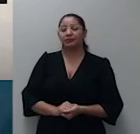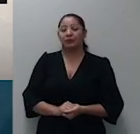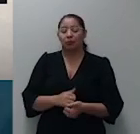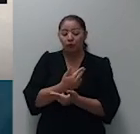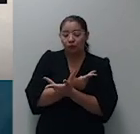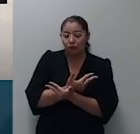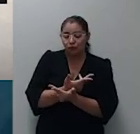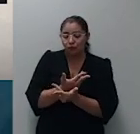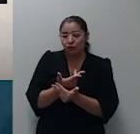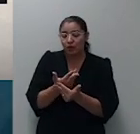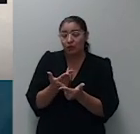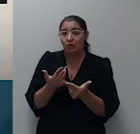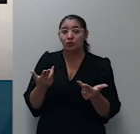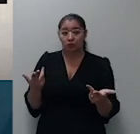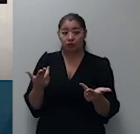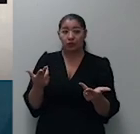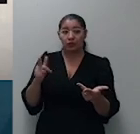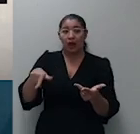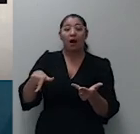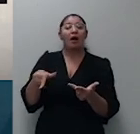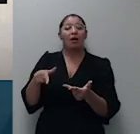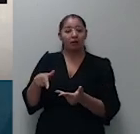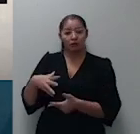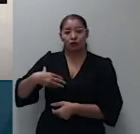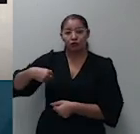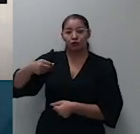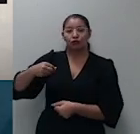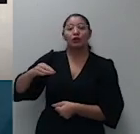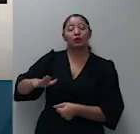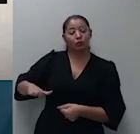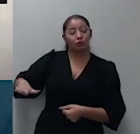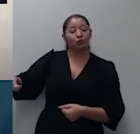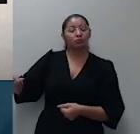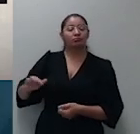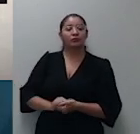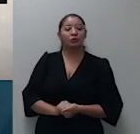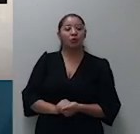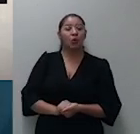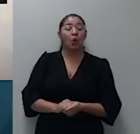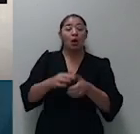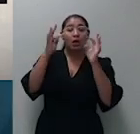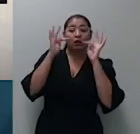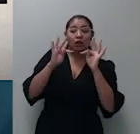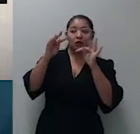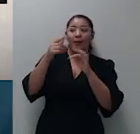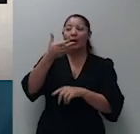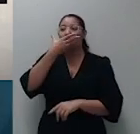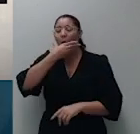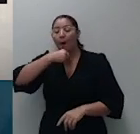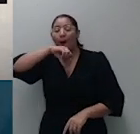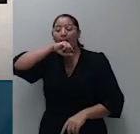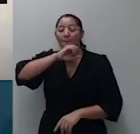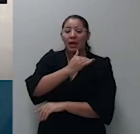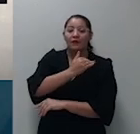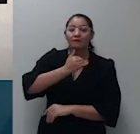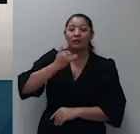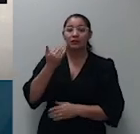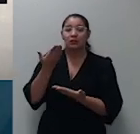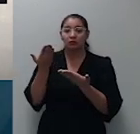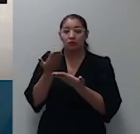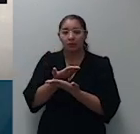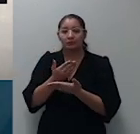determinar em detrimento de disposição testamentária do pai falecido o qual encarregava a tia